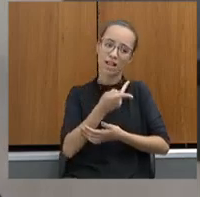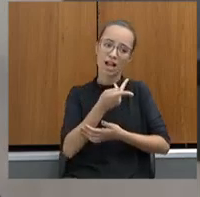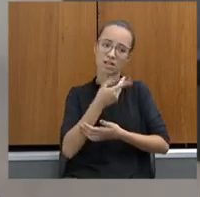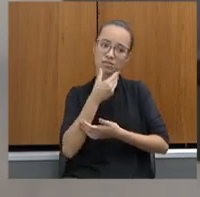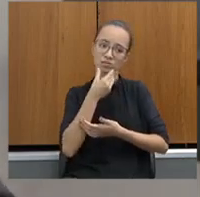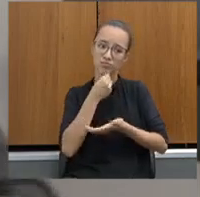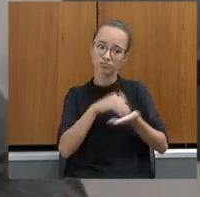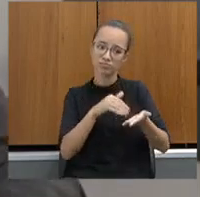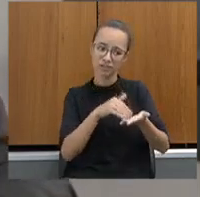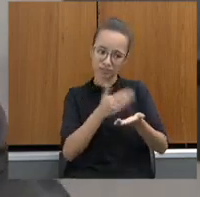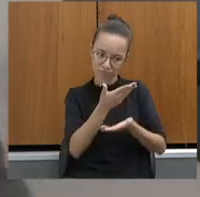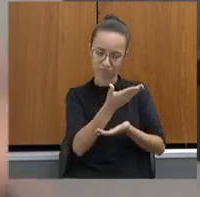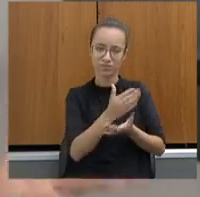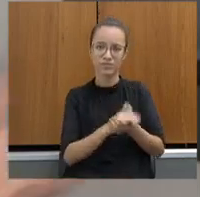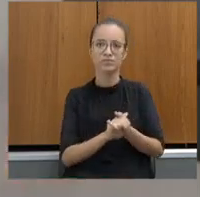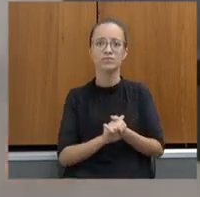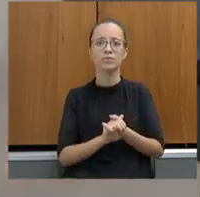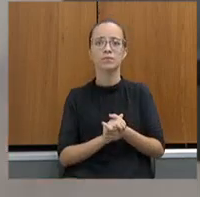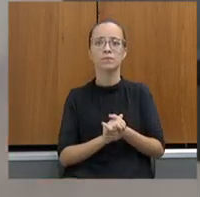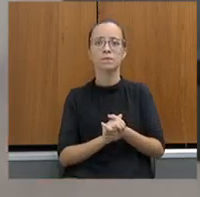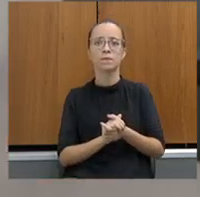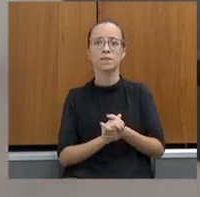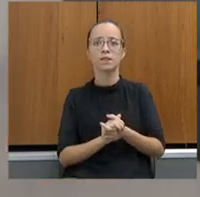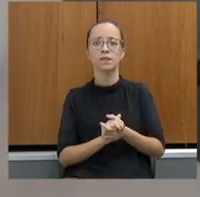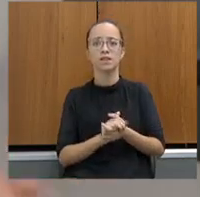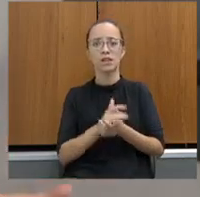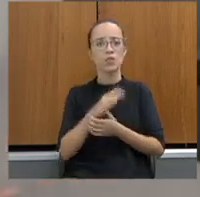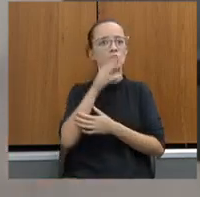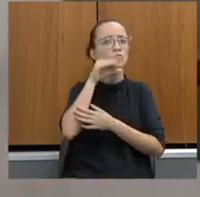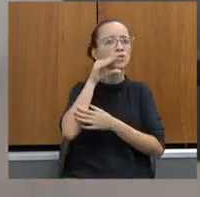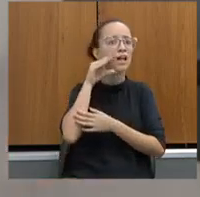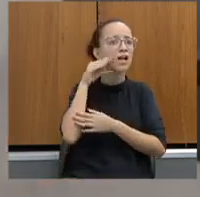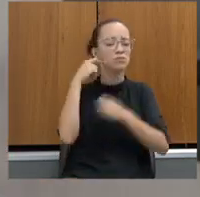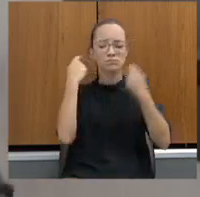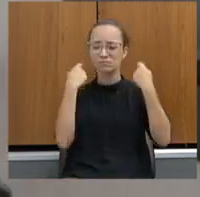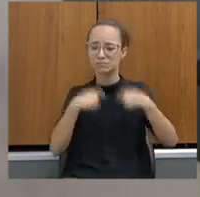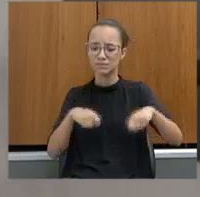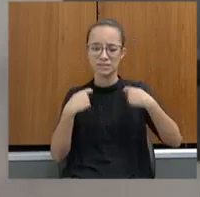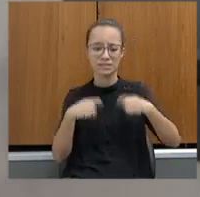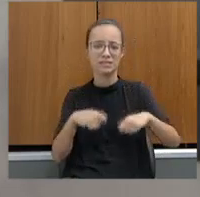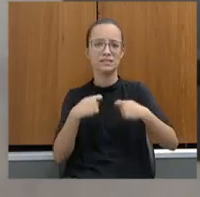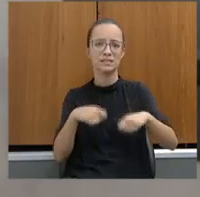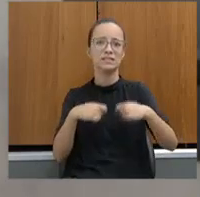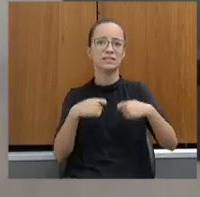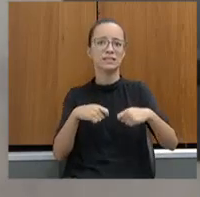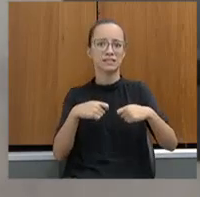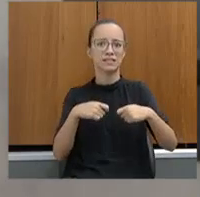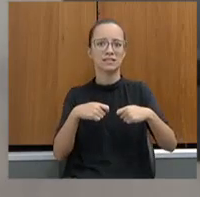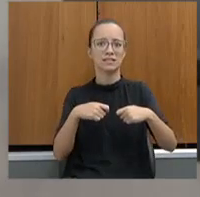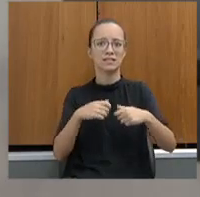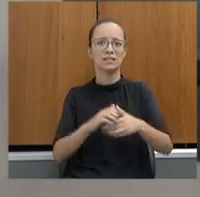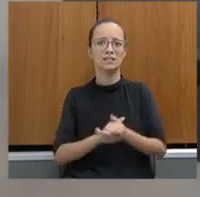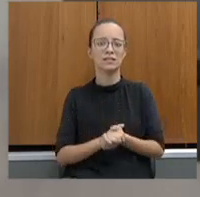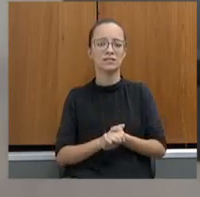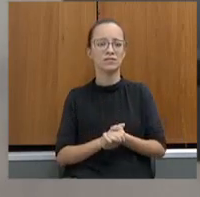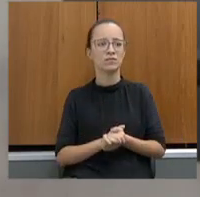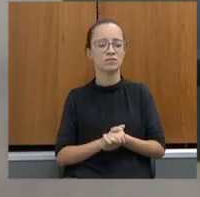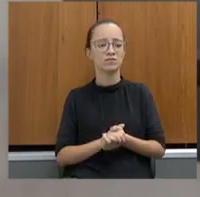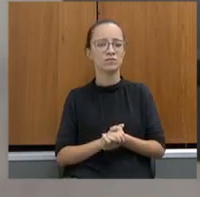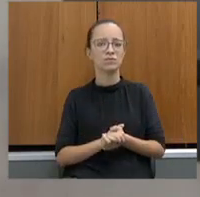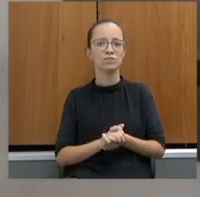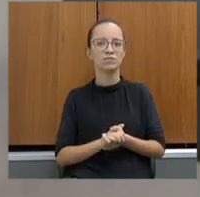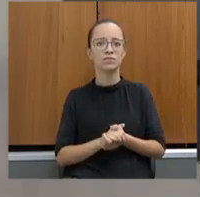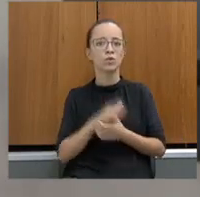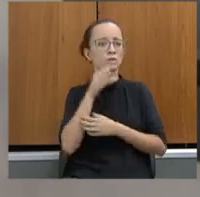o agente sócio-educativo precisa ter condições de... Deputado, eu...